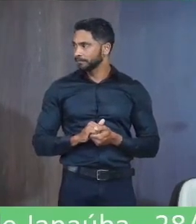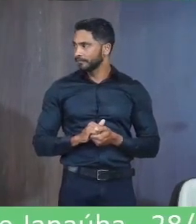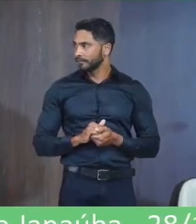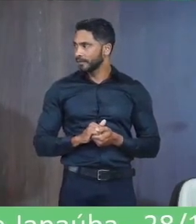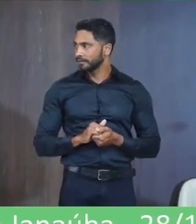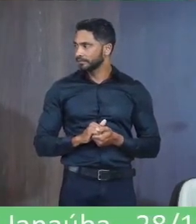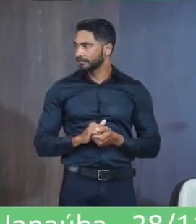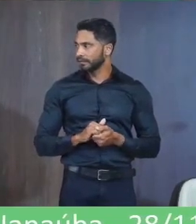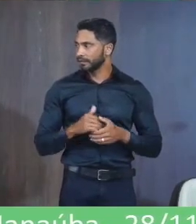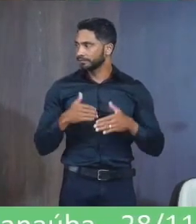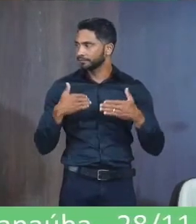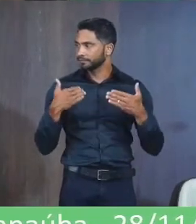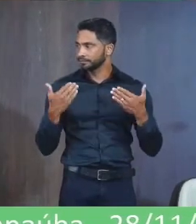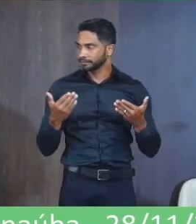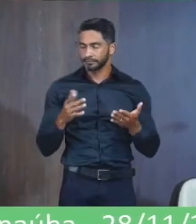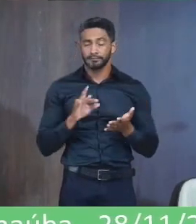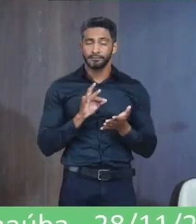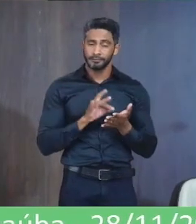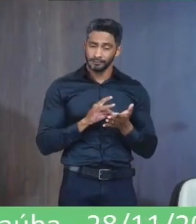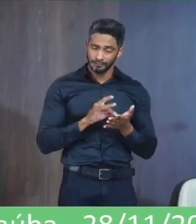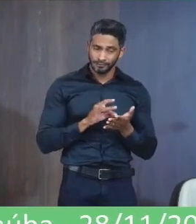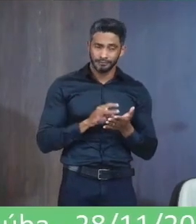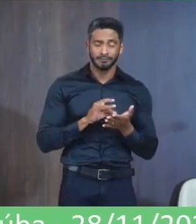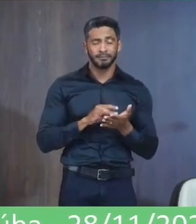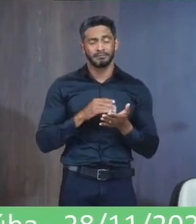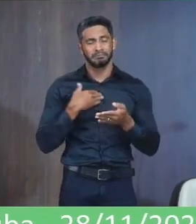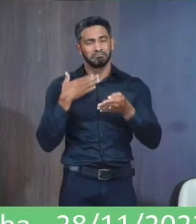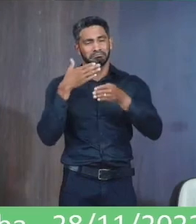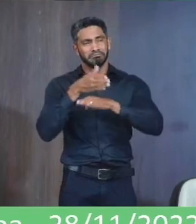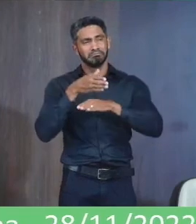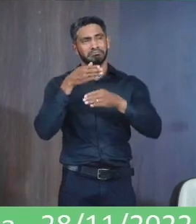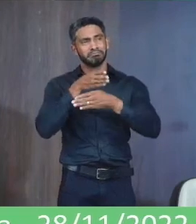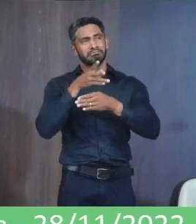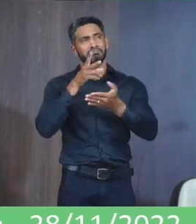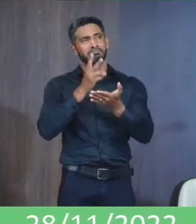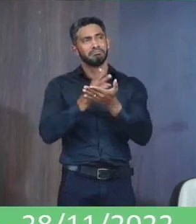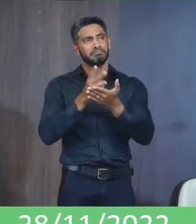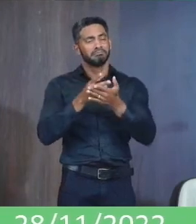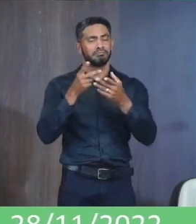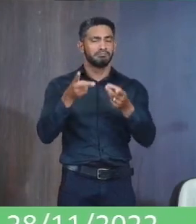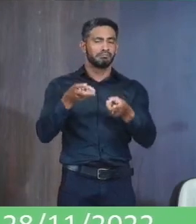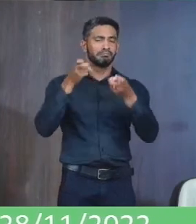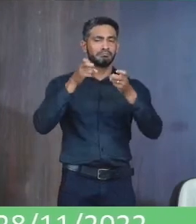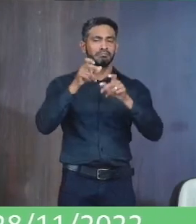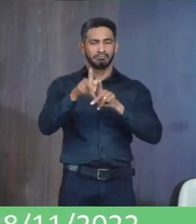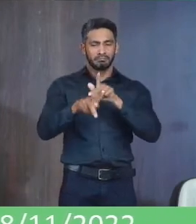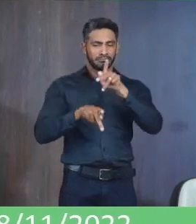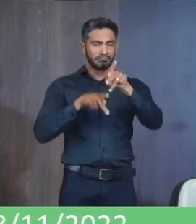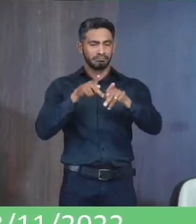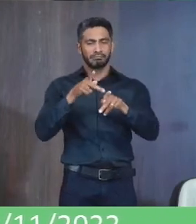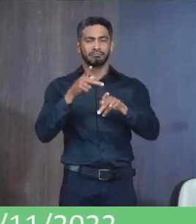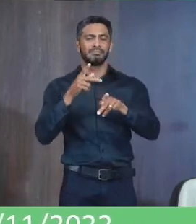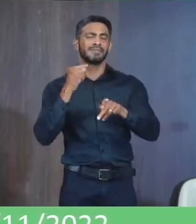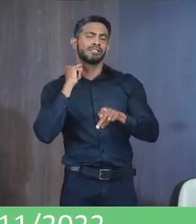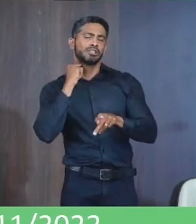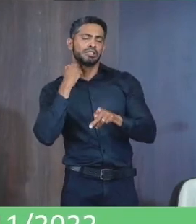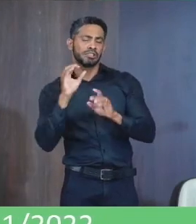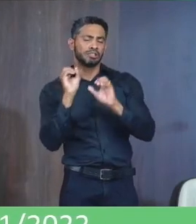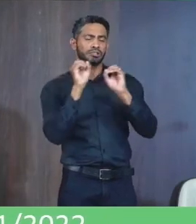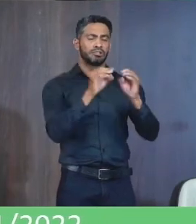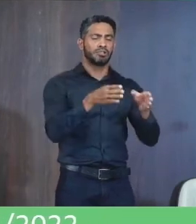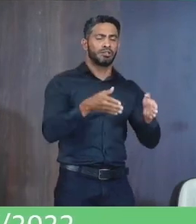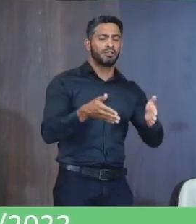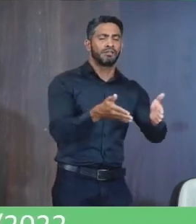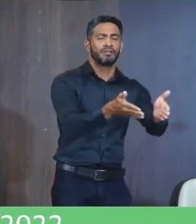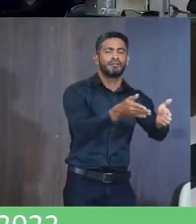Concedido Realmente Nós passamos por ali E a gente percebe Que a população Joga ali o lixo No canal